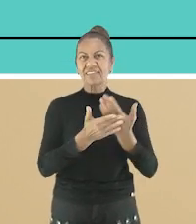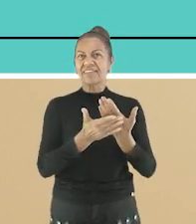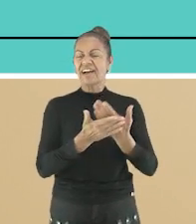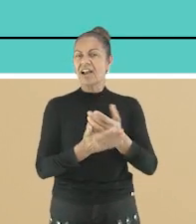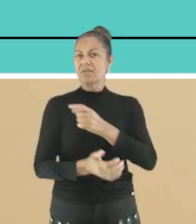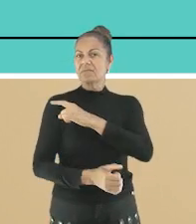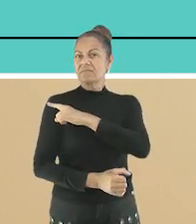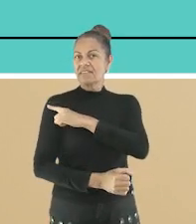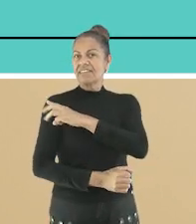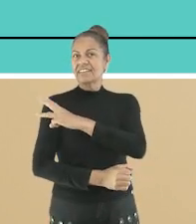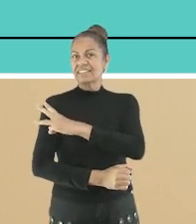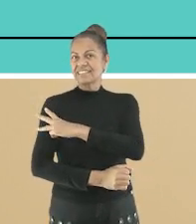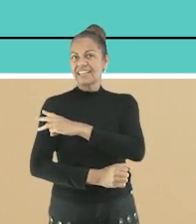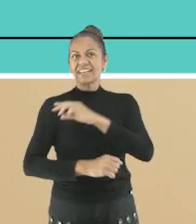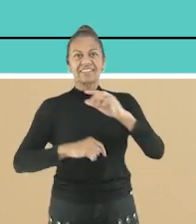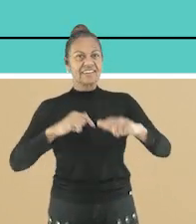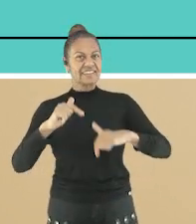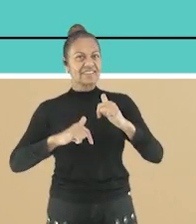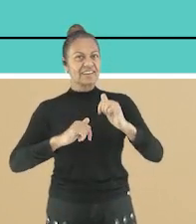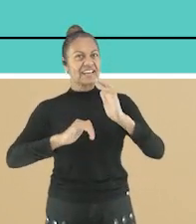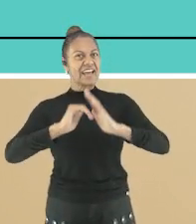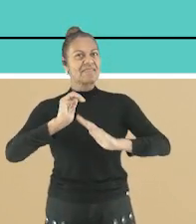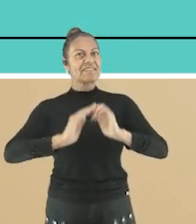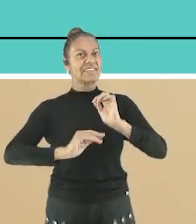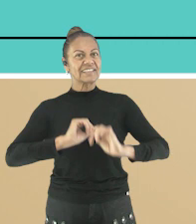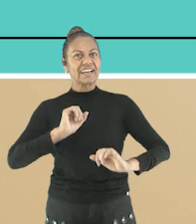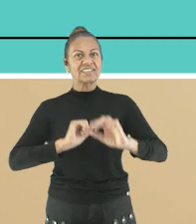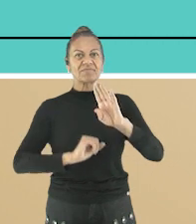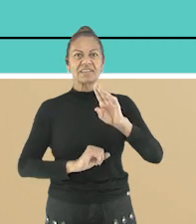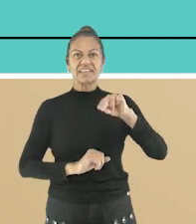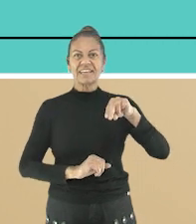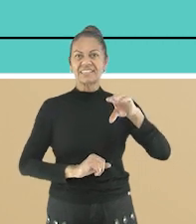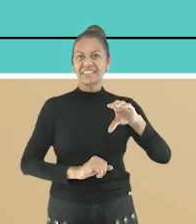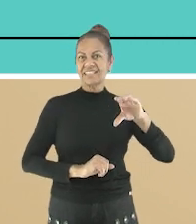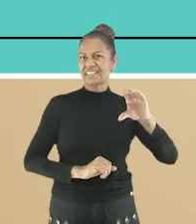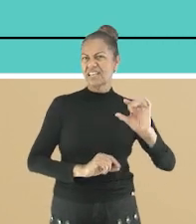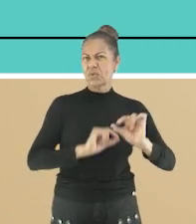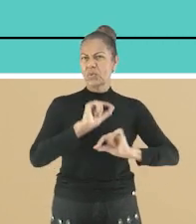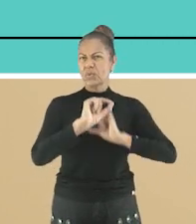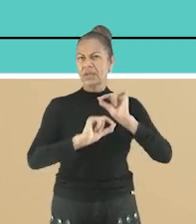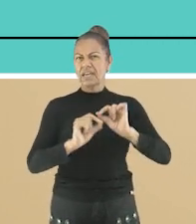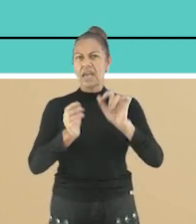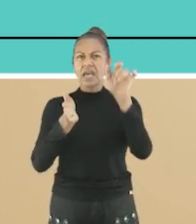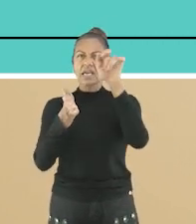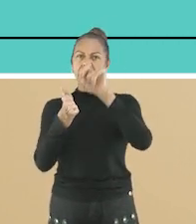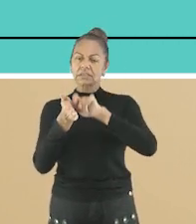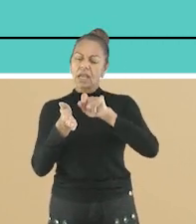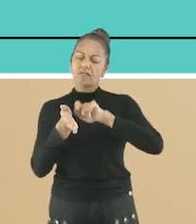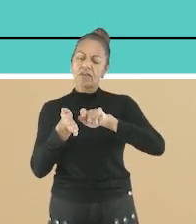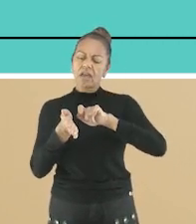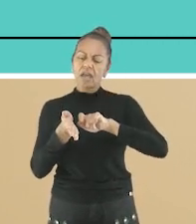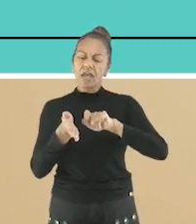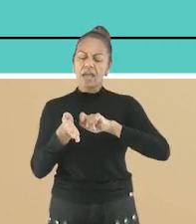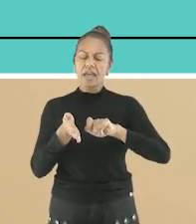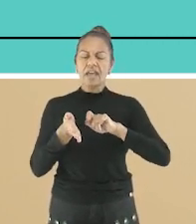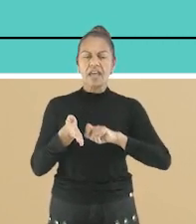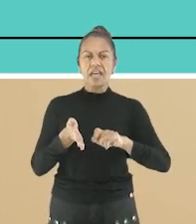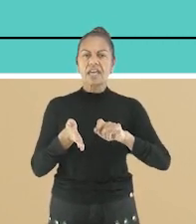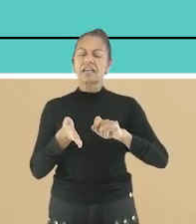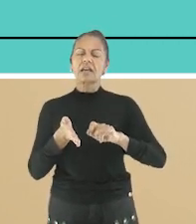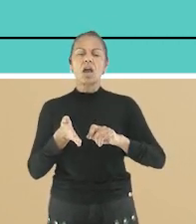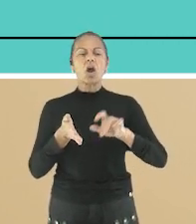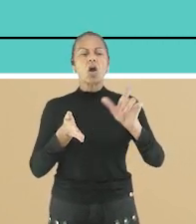ensino fundamental. Trabalhe a habilidade da BNCC, escrever espontaneamente ou por